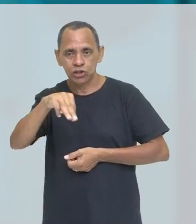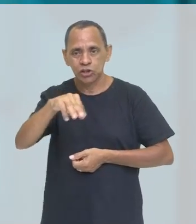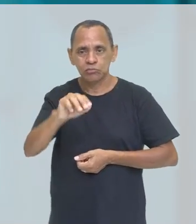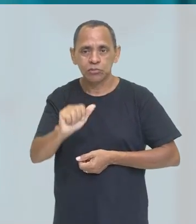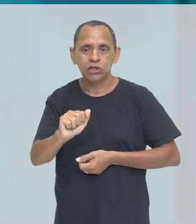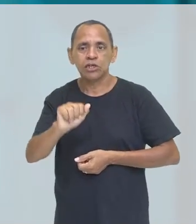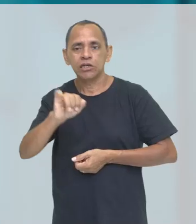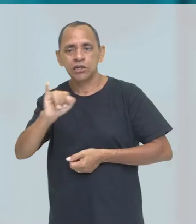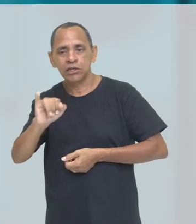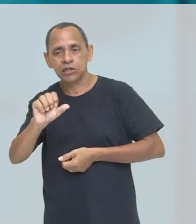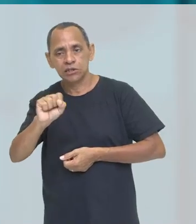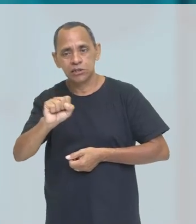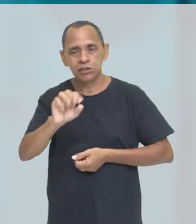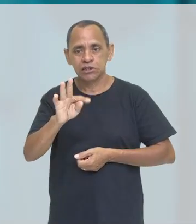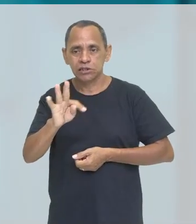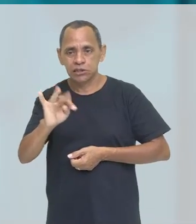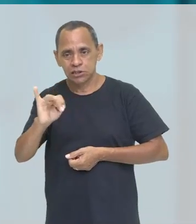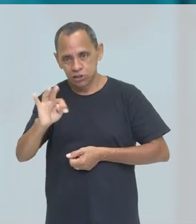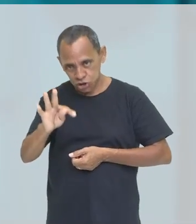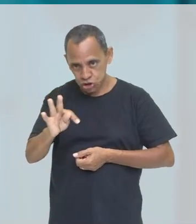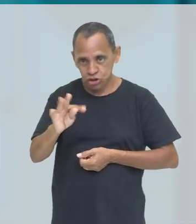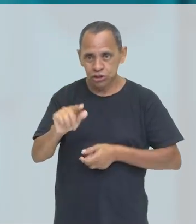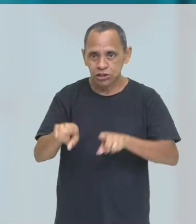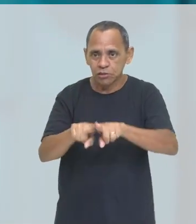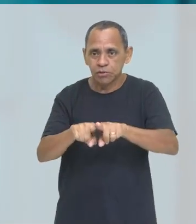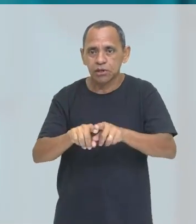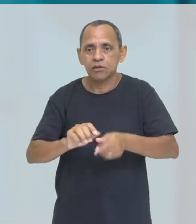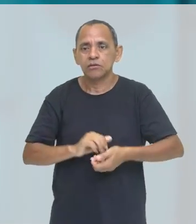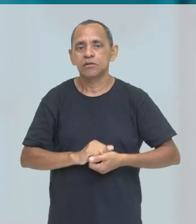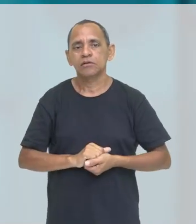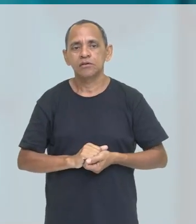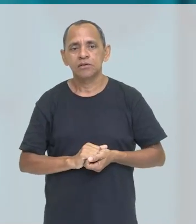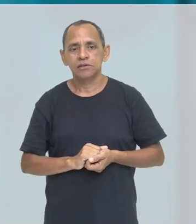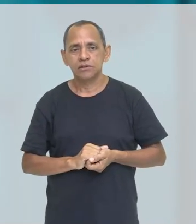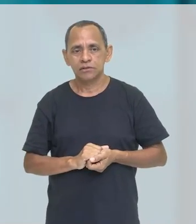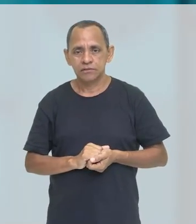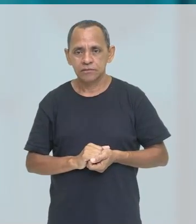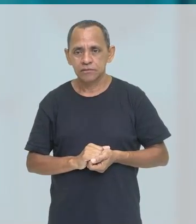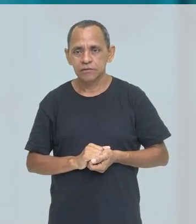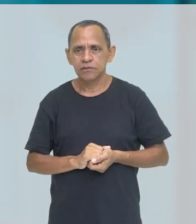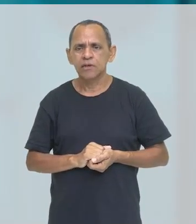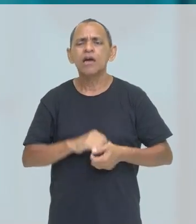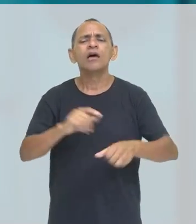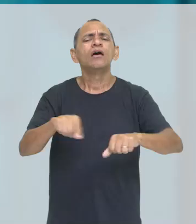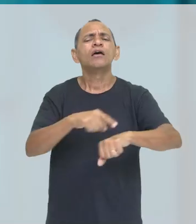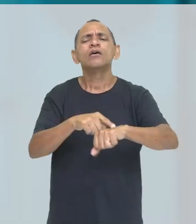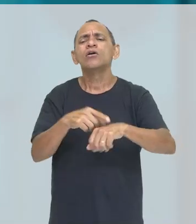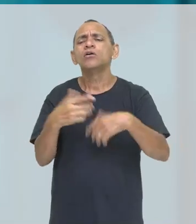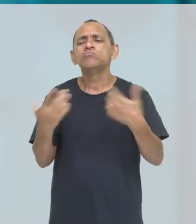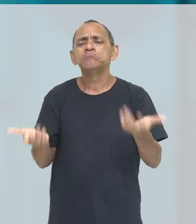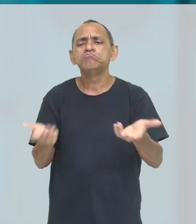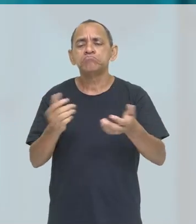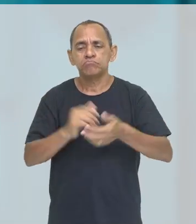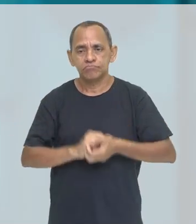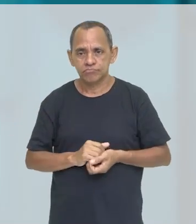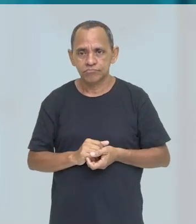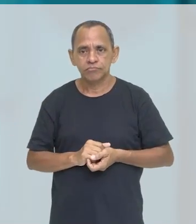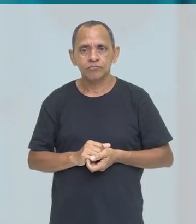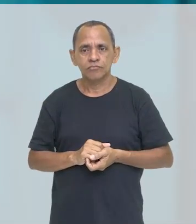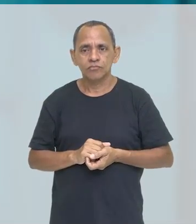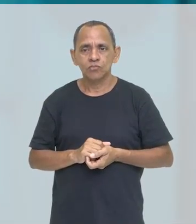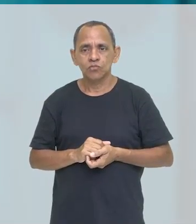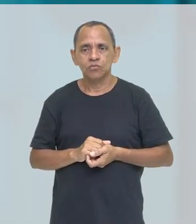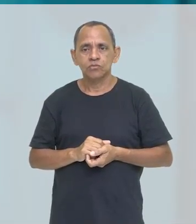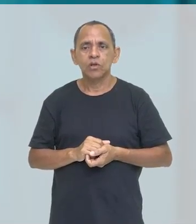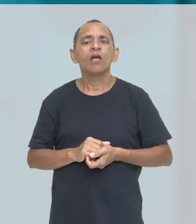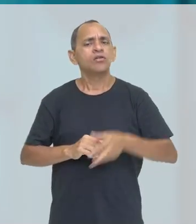vocês, vai ser utilizando esse tipo de pergunta. What time is it? Sempre o time ali. Que horas são? Aí você vai responder, né? Tem várias